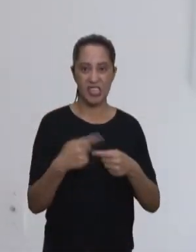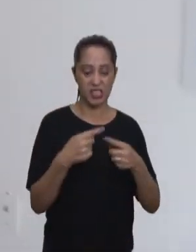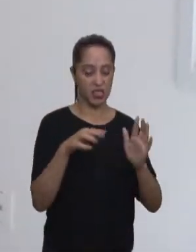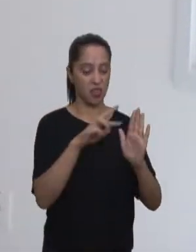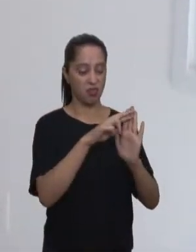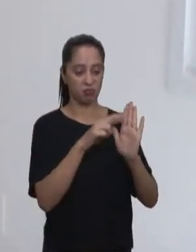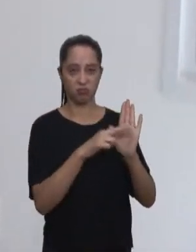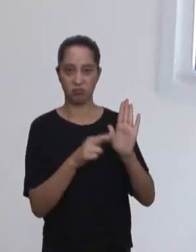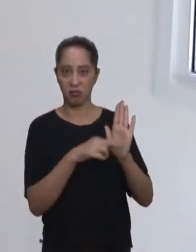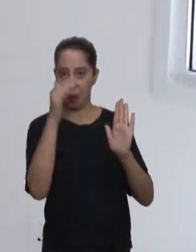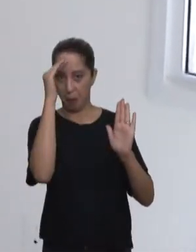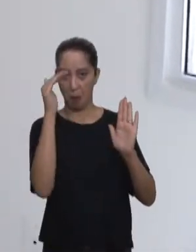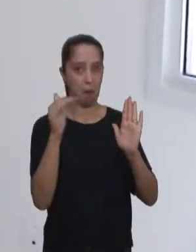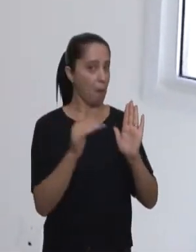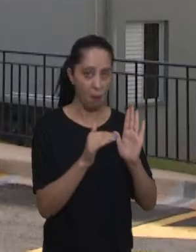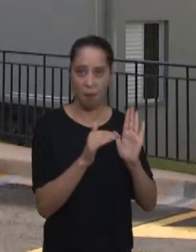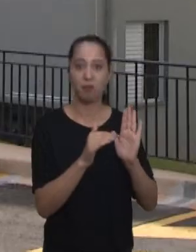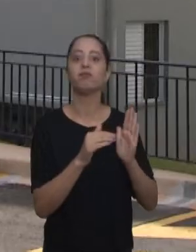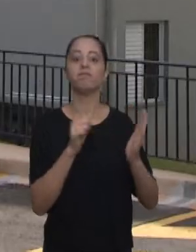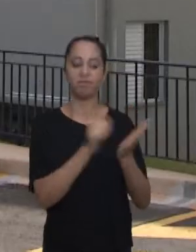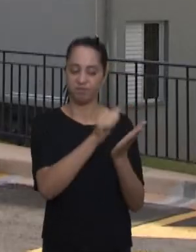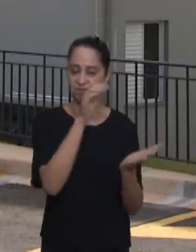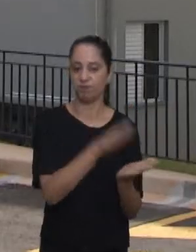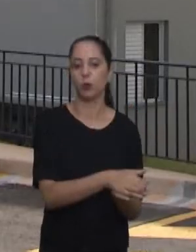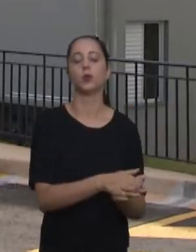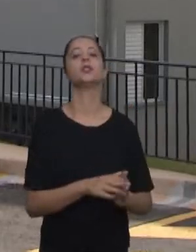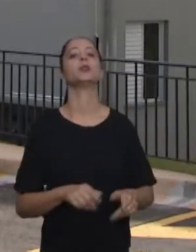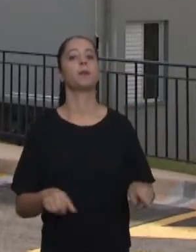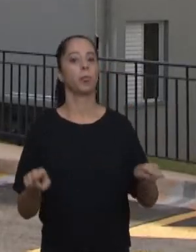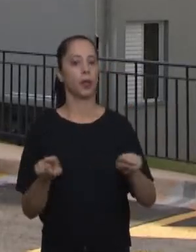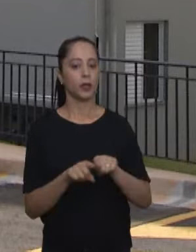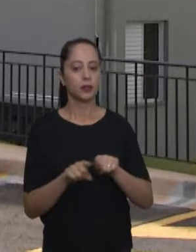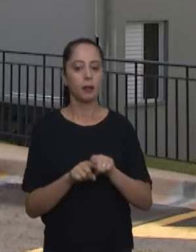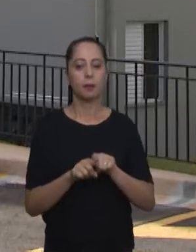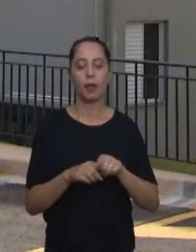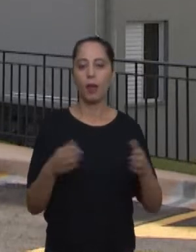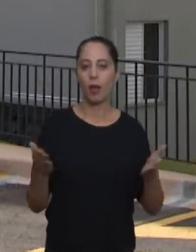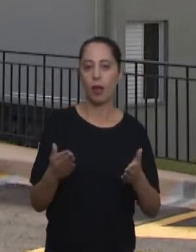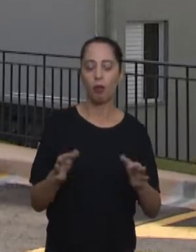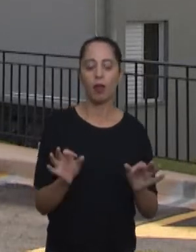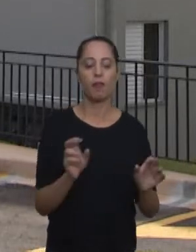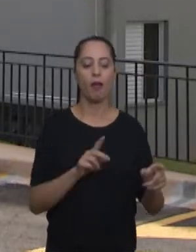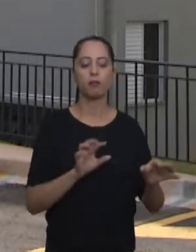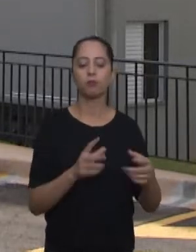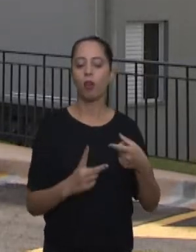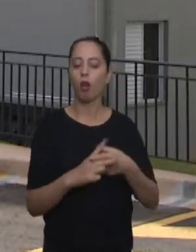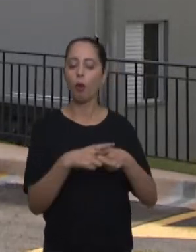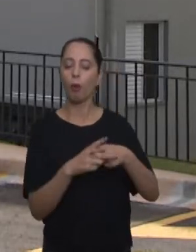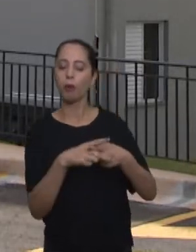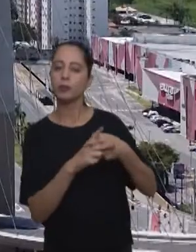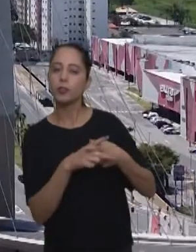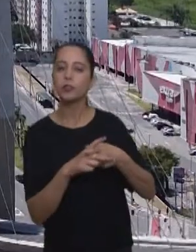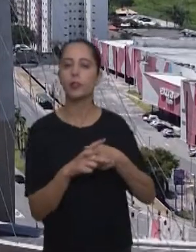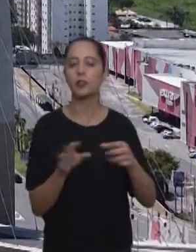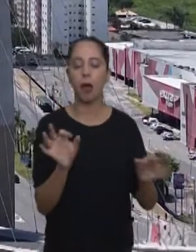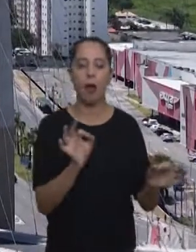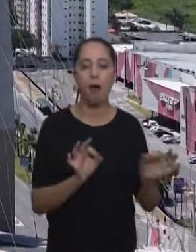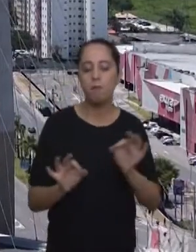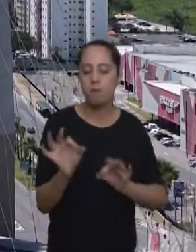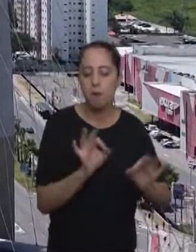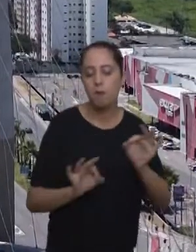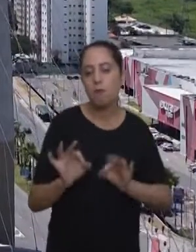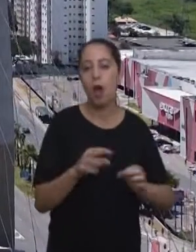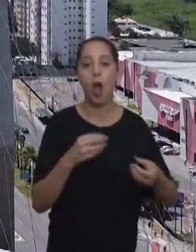penalidades em casos de infração. Com as novas regras, o projeto também revisa diversas padronizações, além de